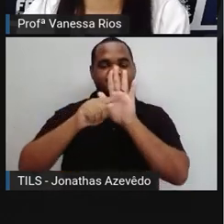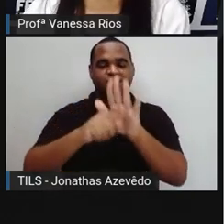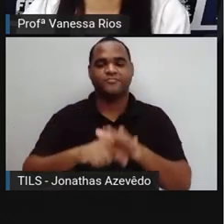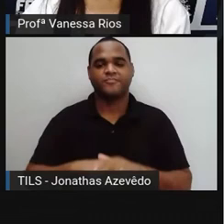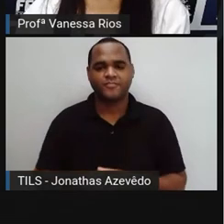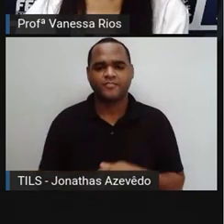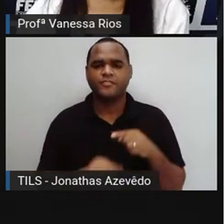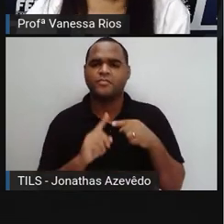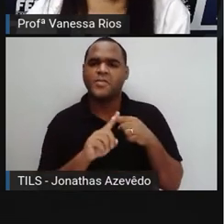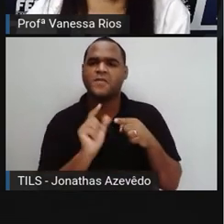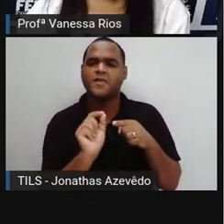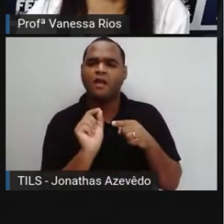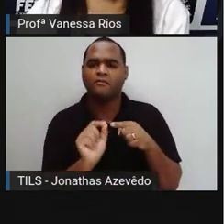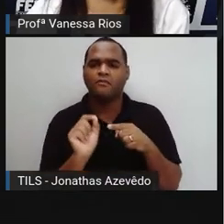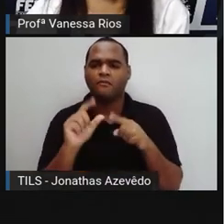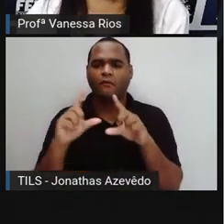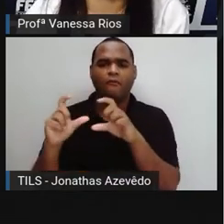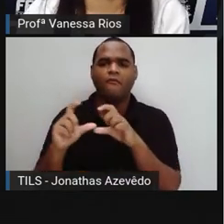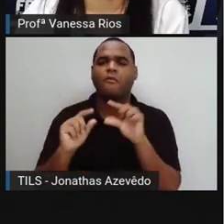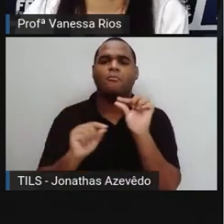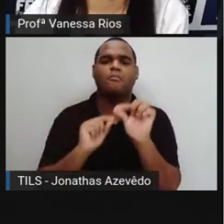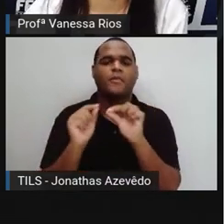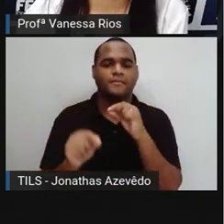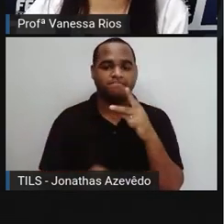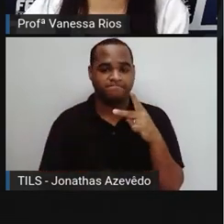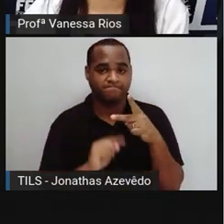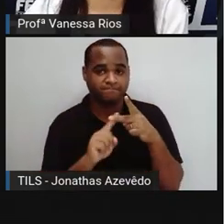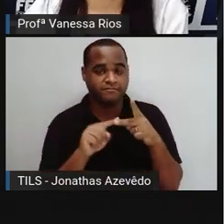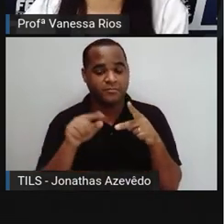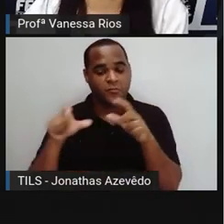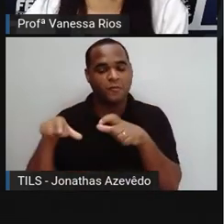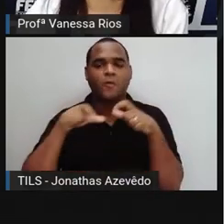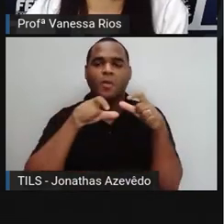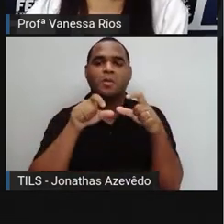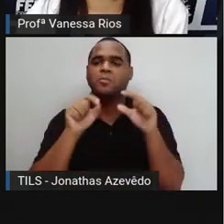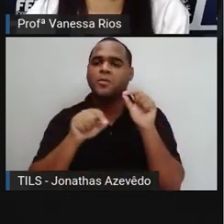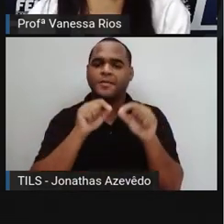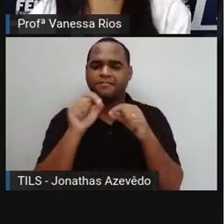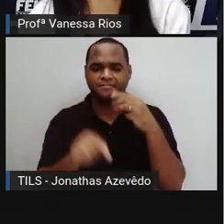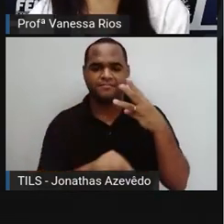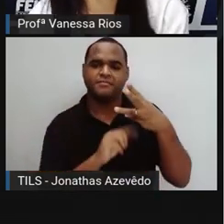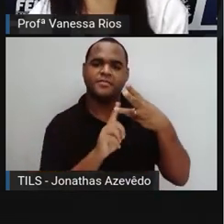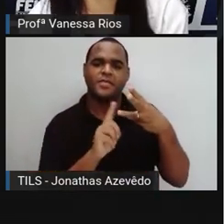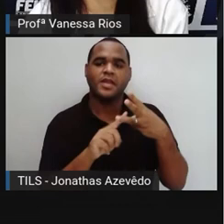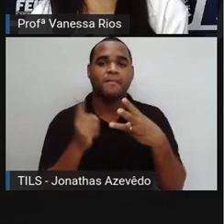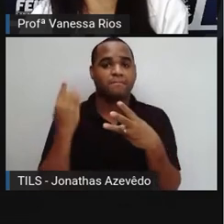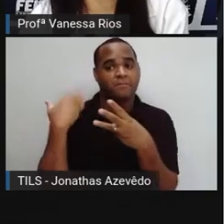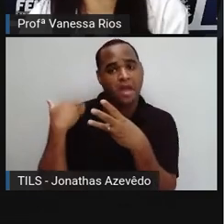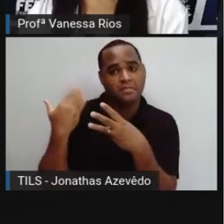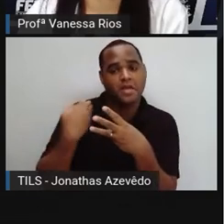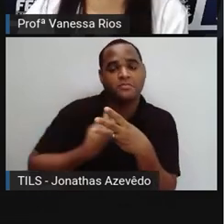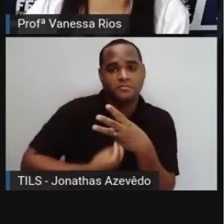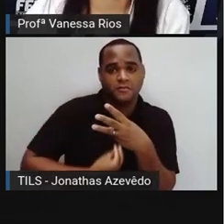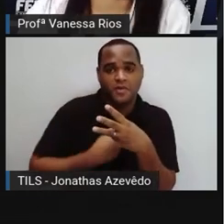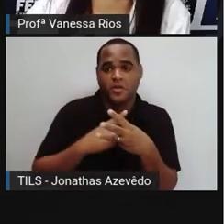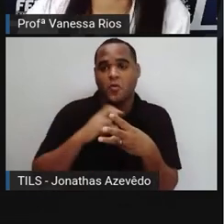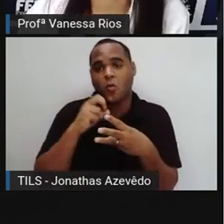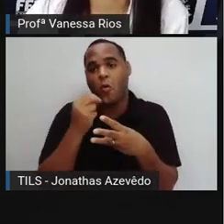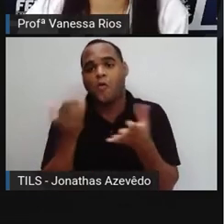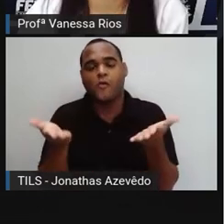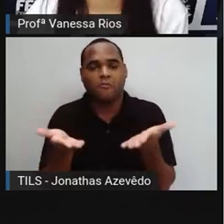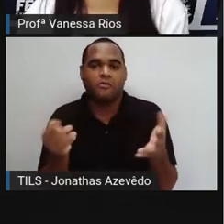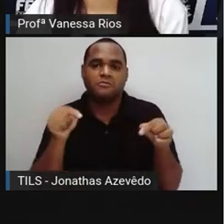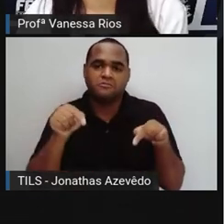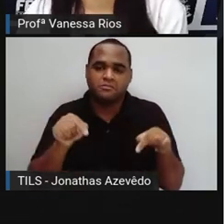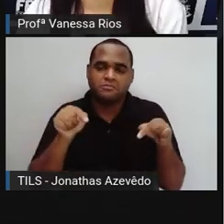Quem aparece nas fotografias? Quais ambientes aparecem? E se elas retratam cenas do passado